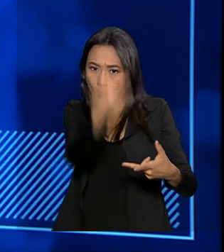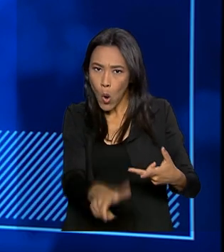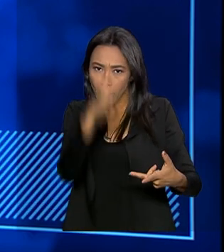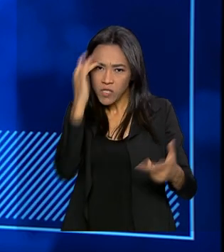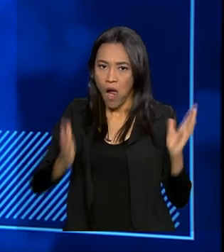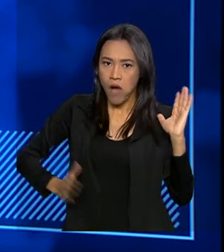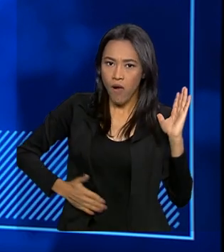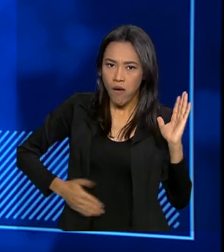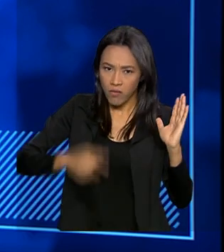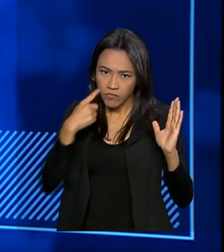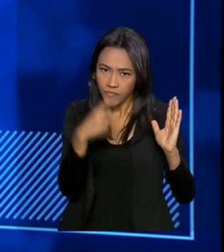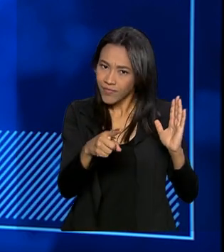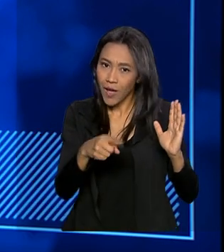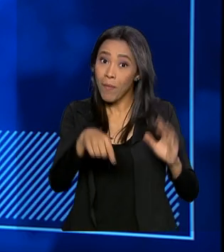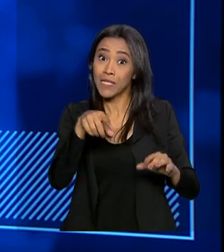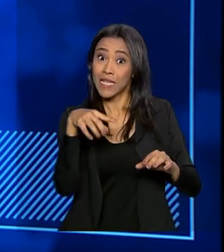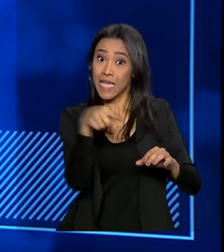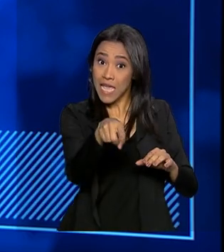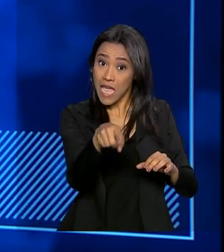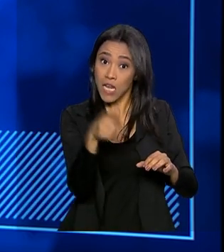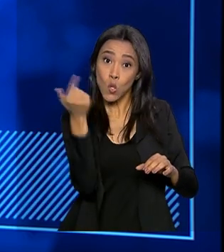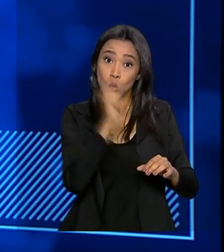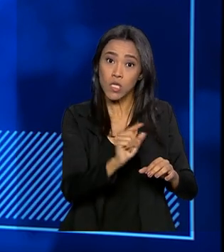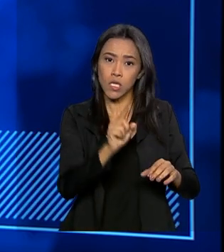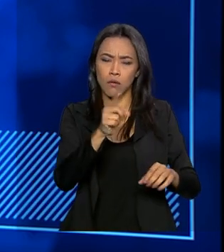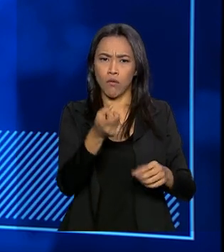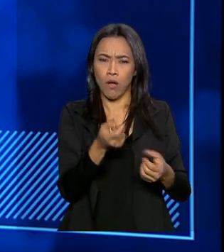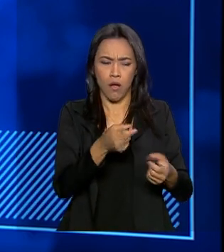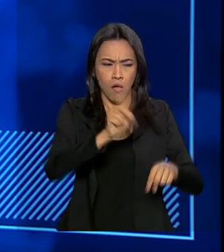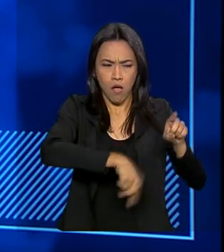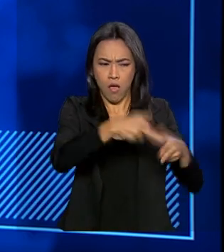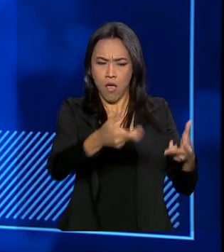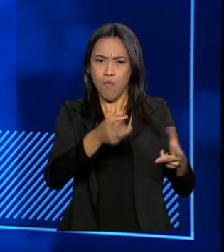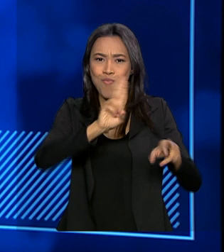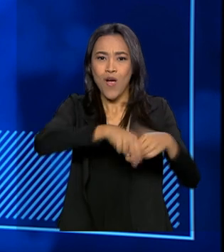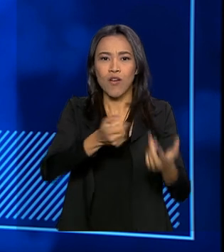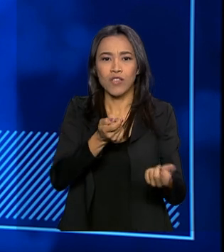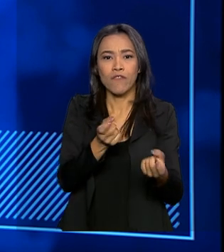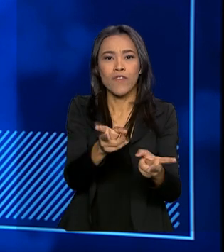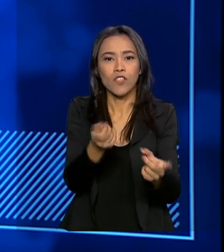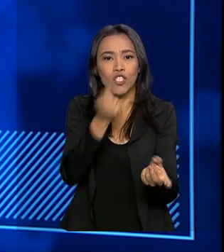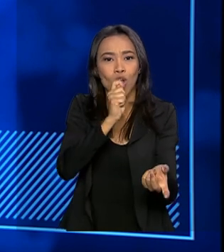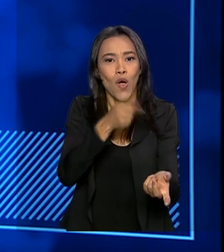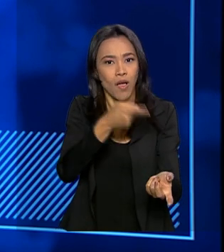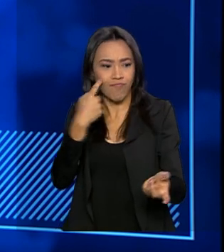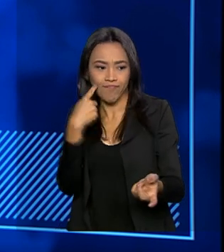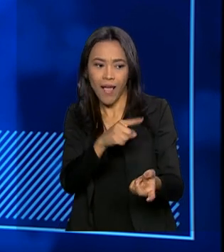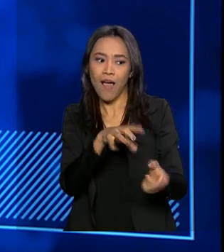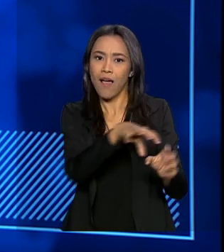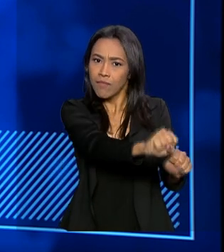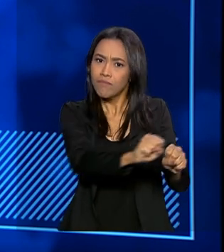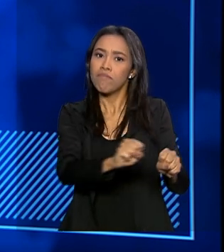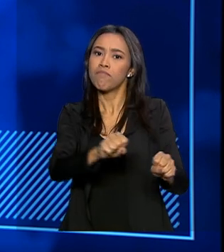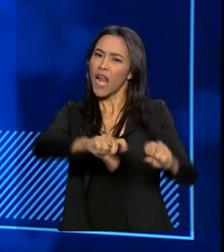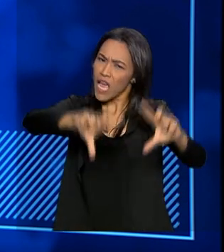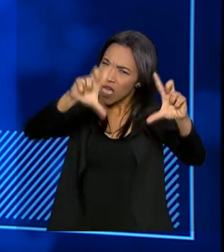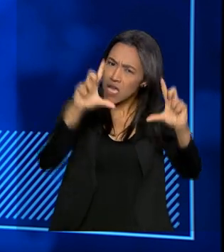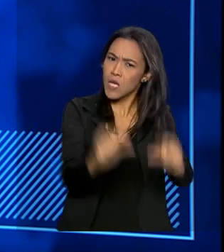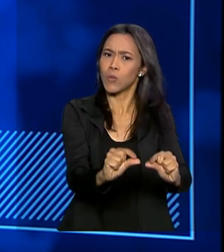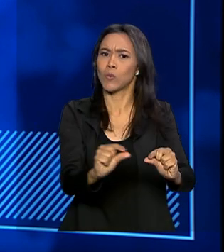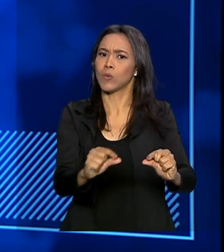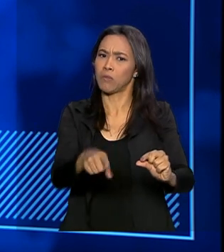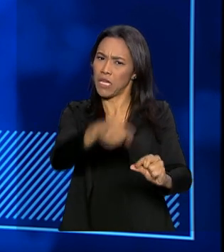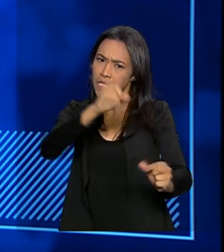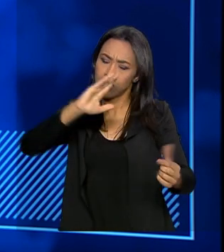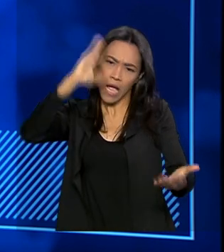mas nos recursos derivados do crime. Então, é um foco na investigação patrimonial para poder asfixiar economicamente